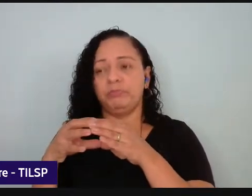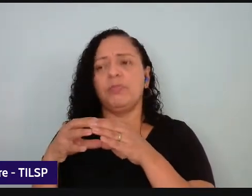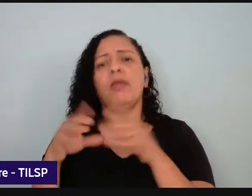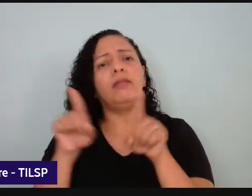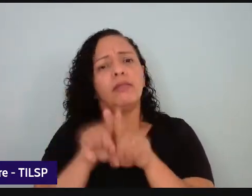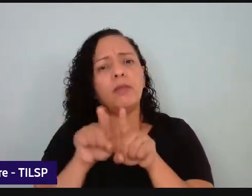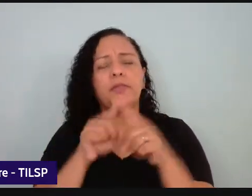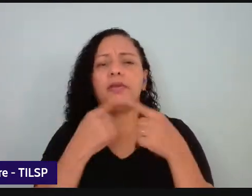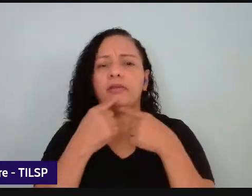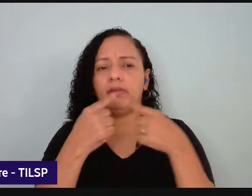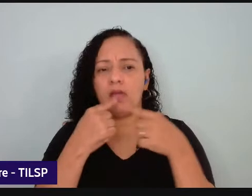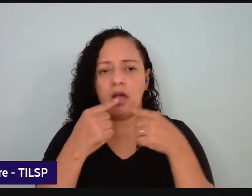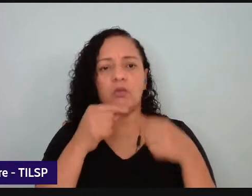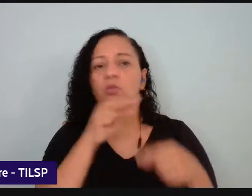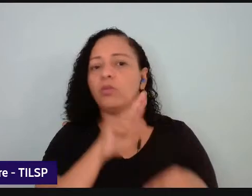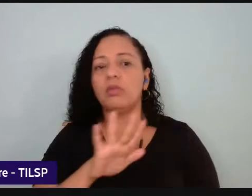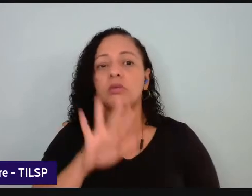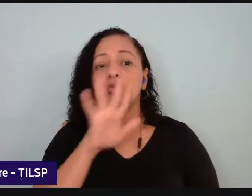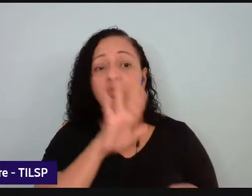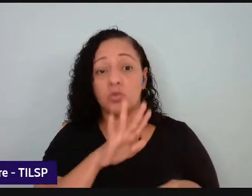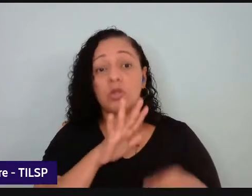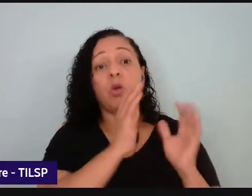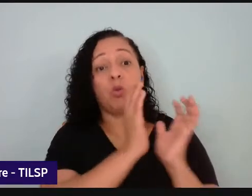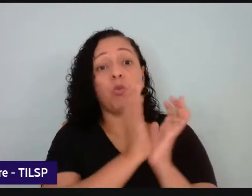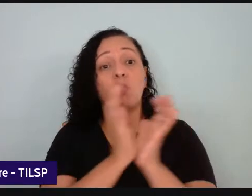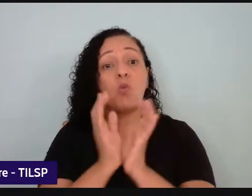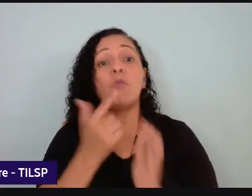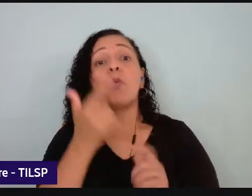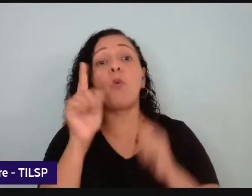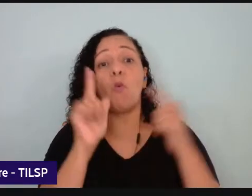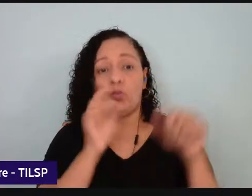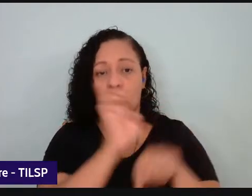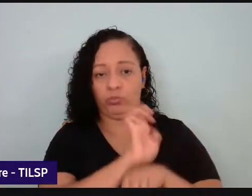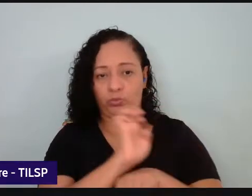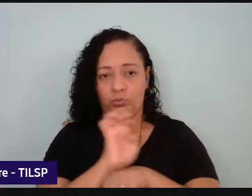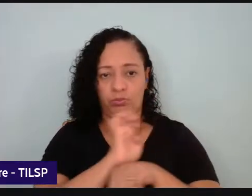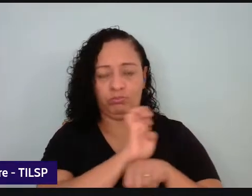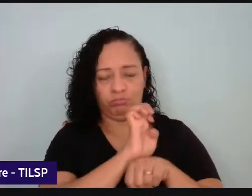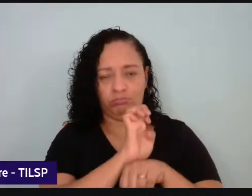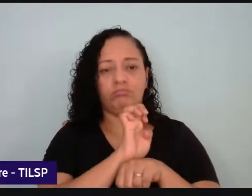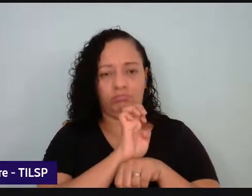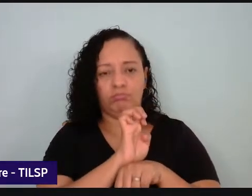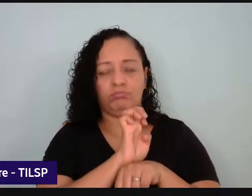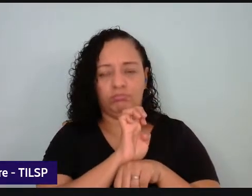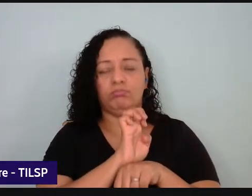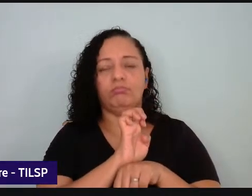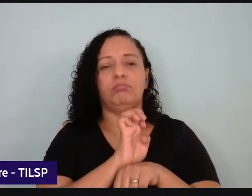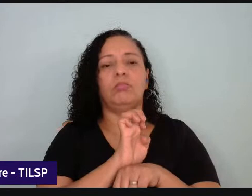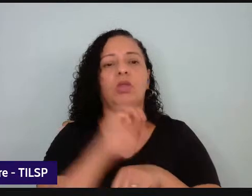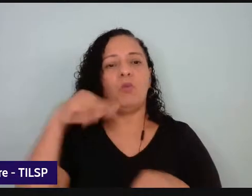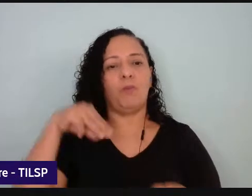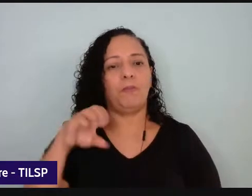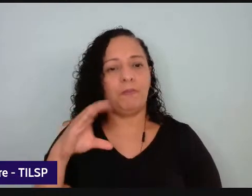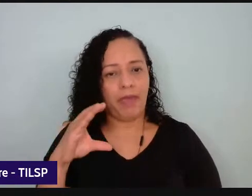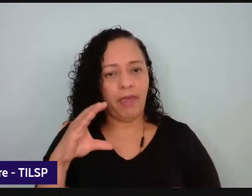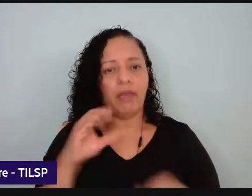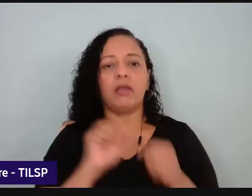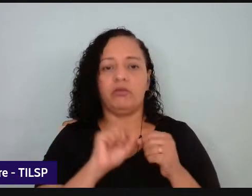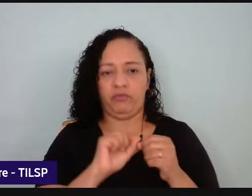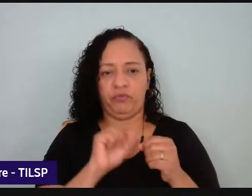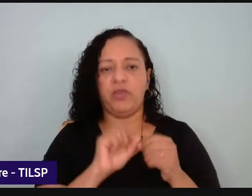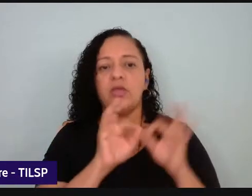diálogos nacionais com as equipes dos outros estados né então o ministério fez essa ordenação essa